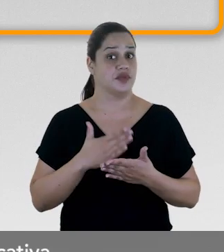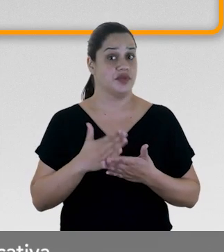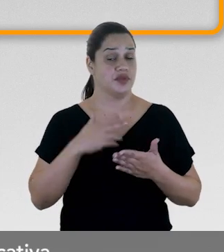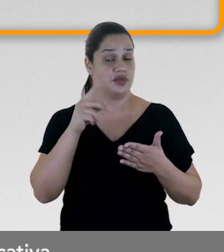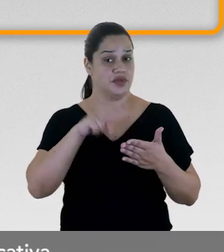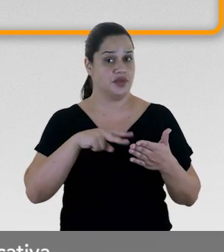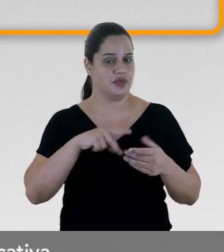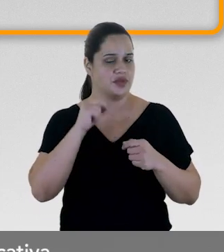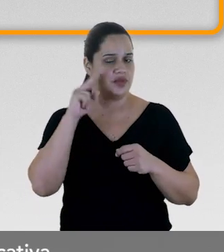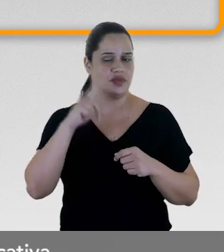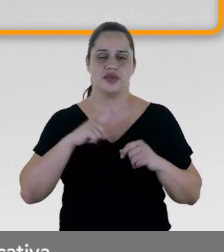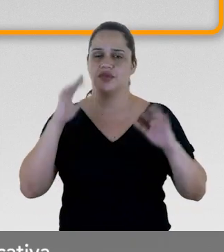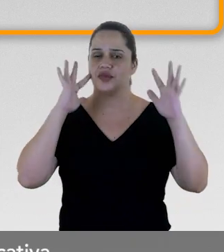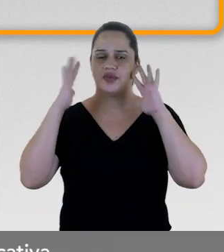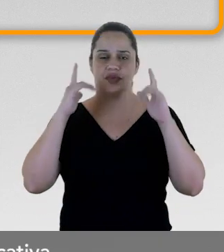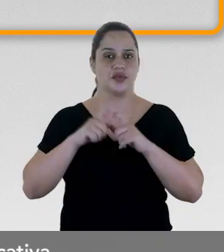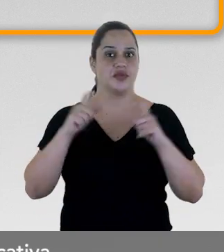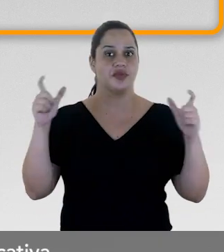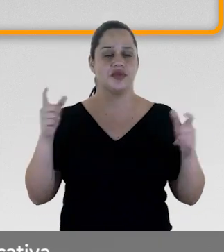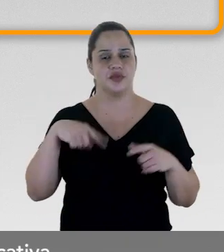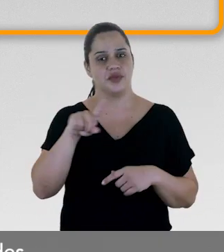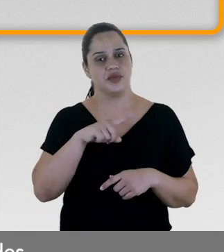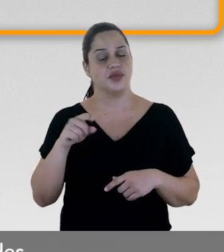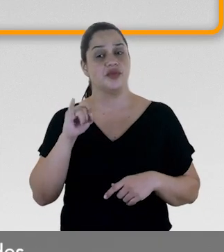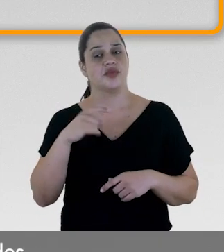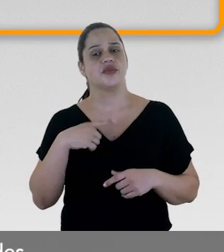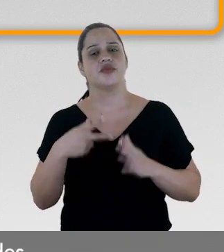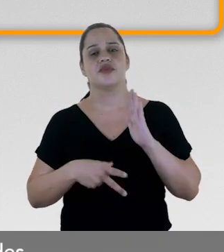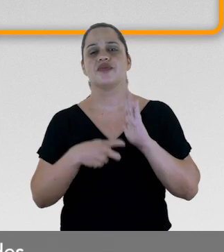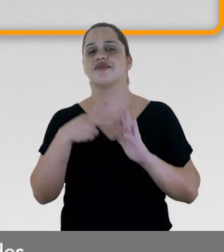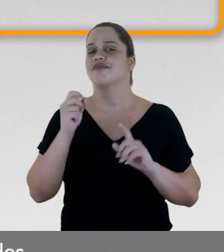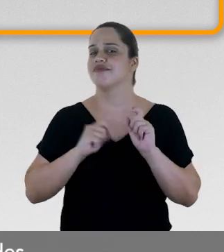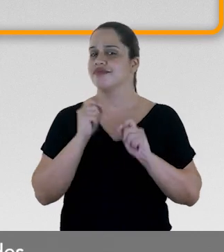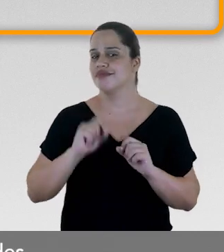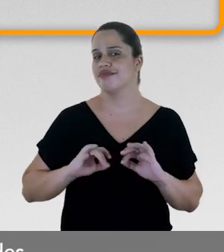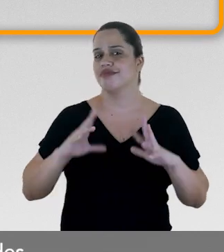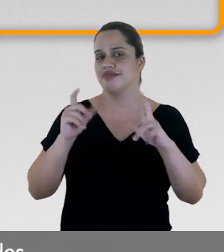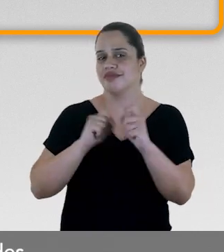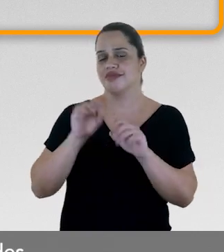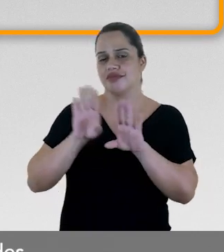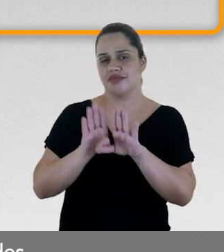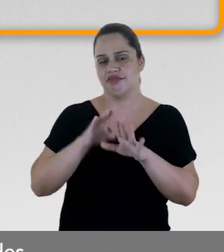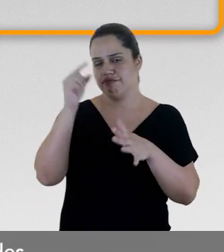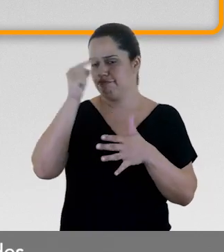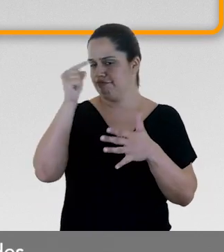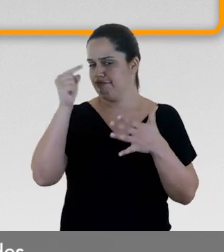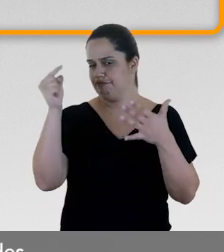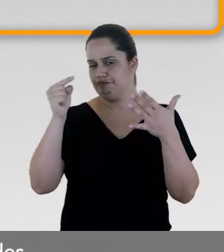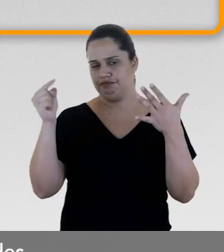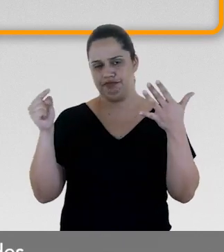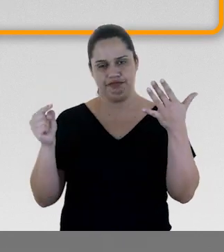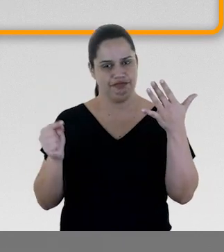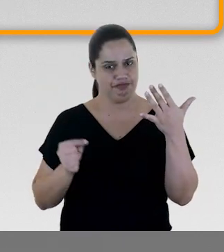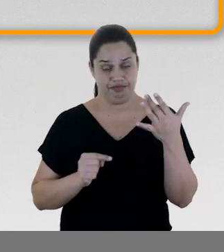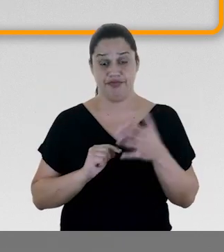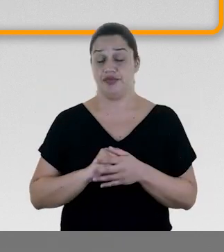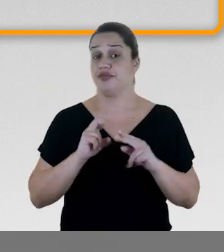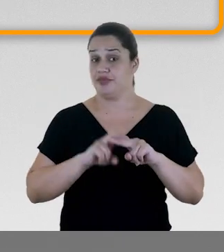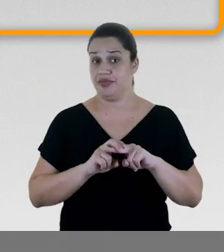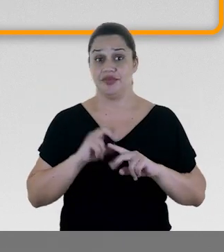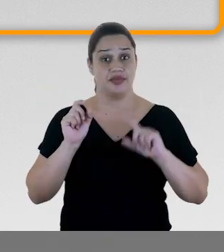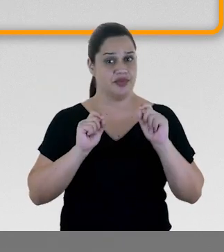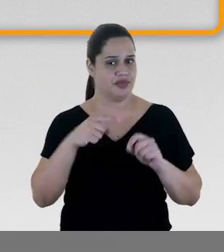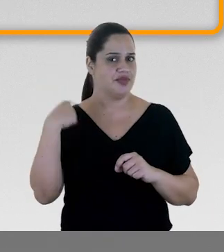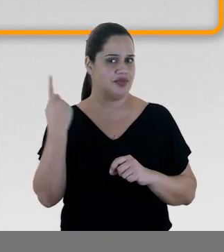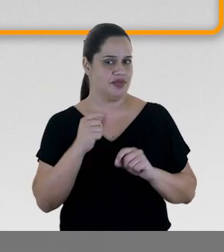livro pode ser muito mais significativa se for explorada em todas as suas possibilidades. Por isso,